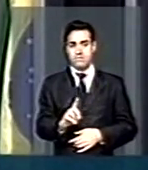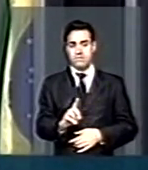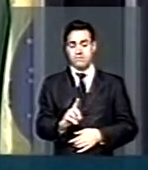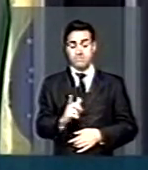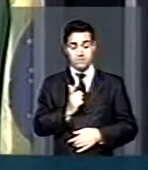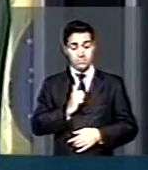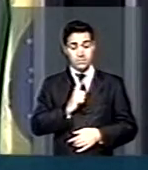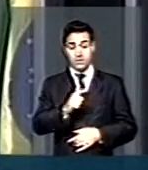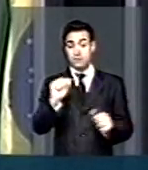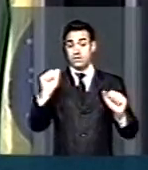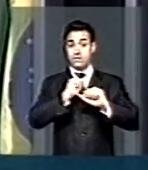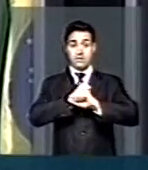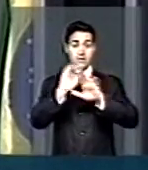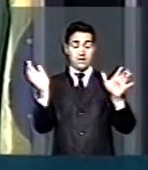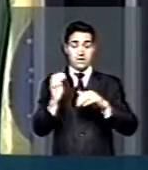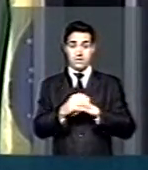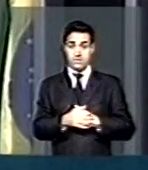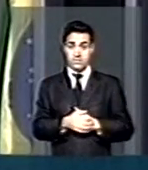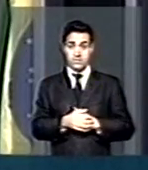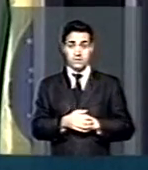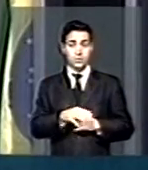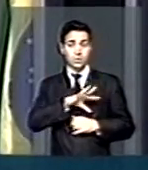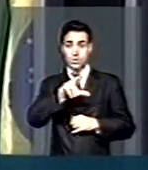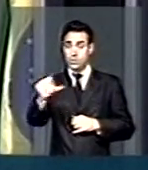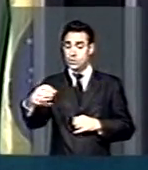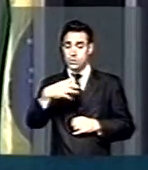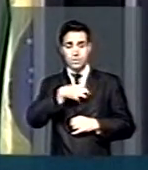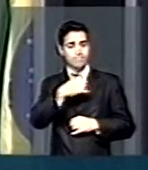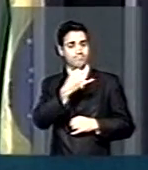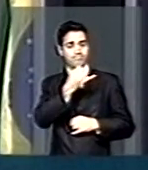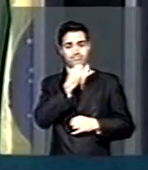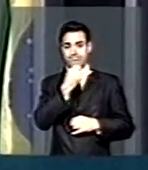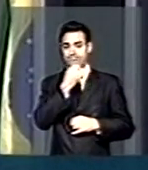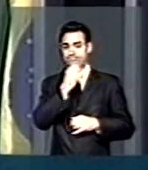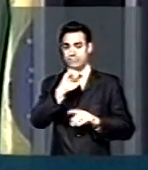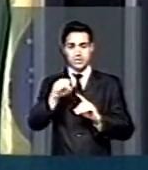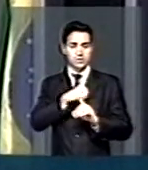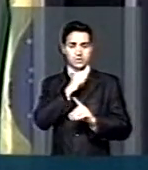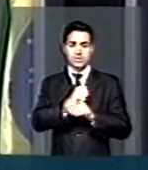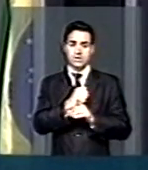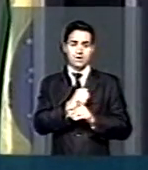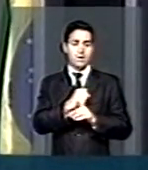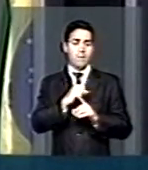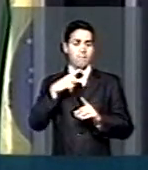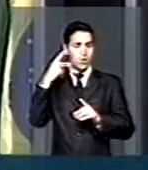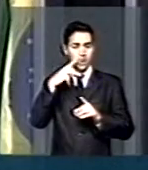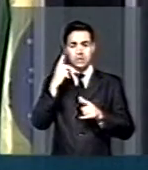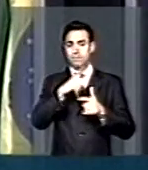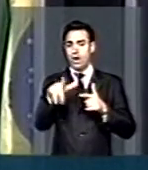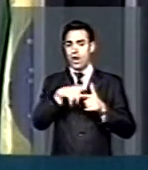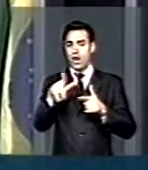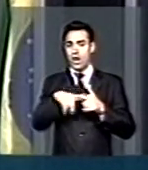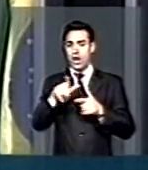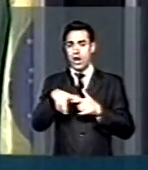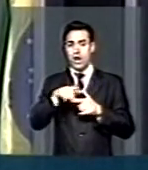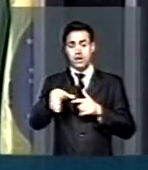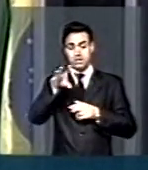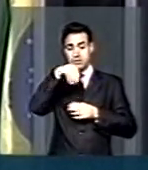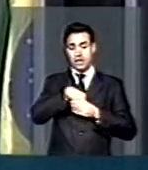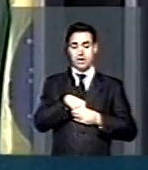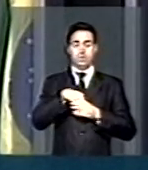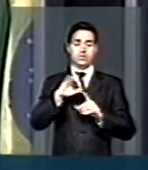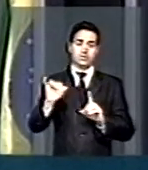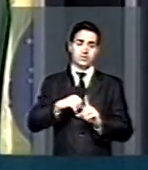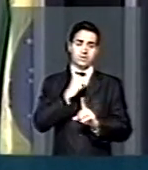mais claro, o quadro de insatisfação social e política no seio da sociedade brasileira.